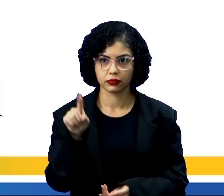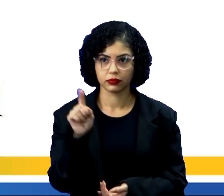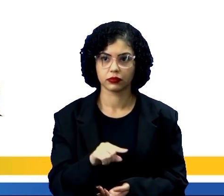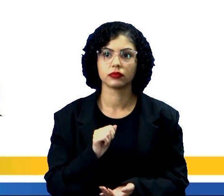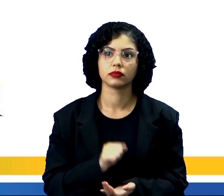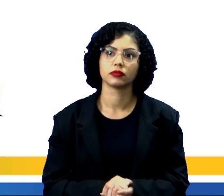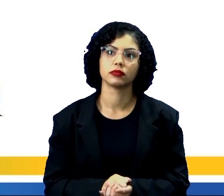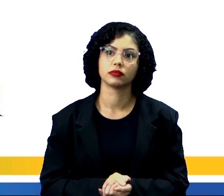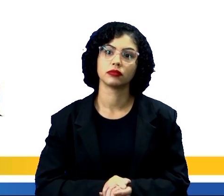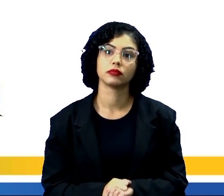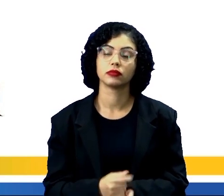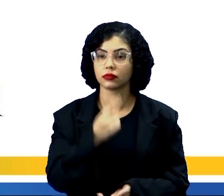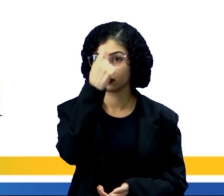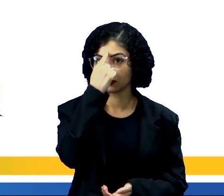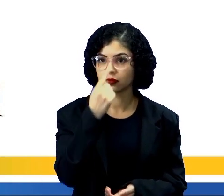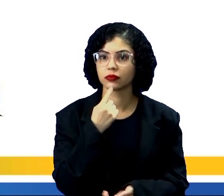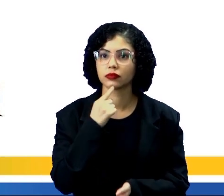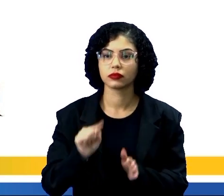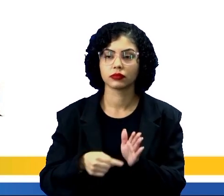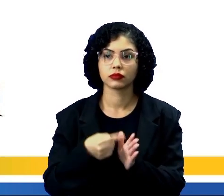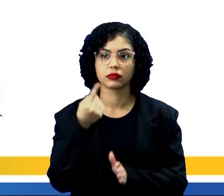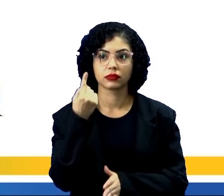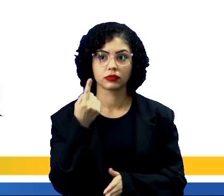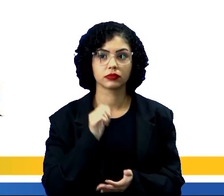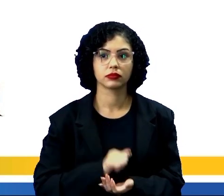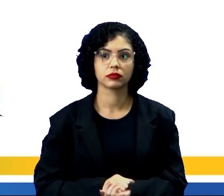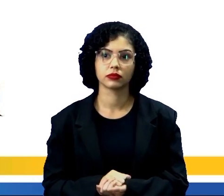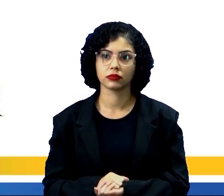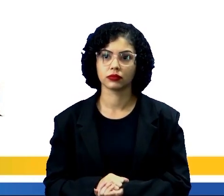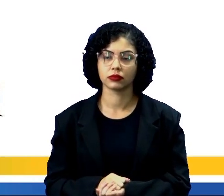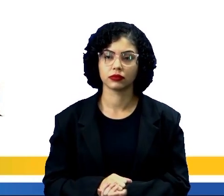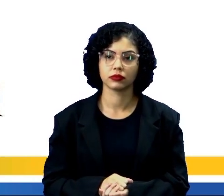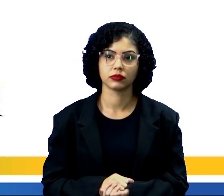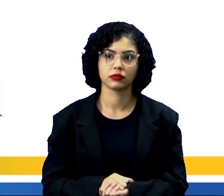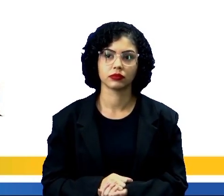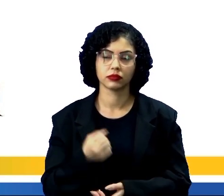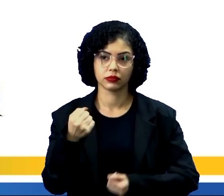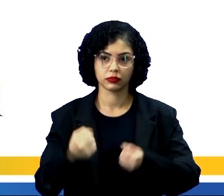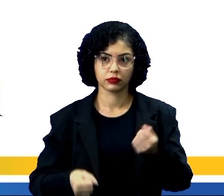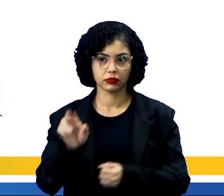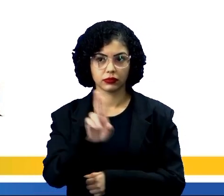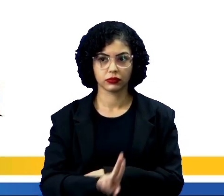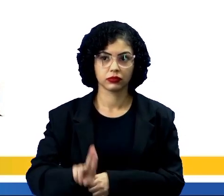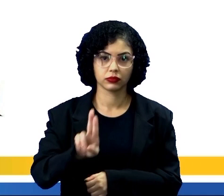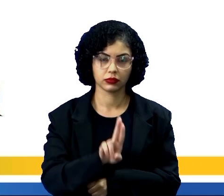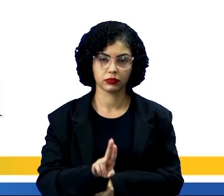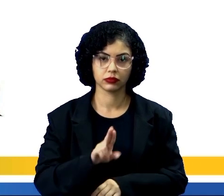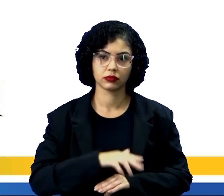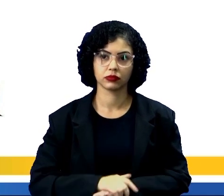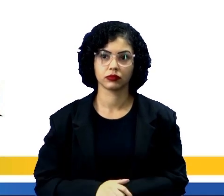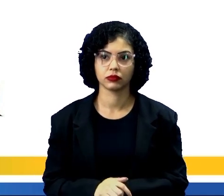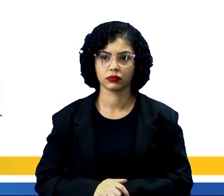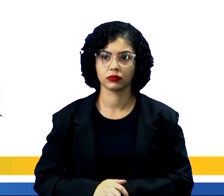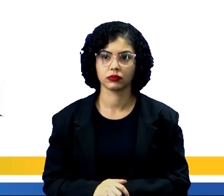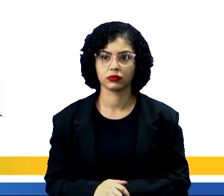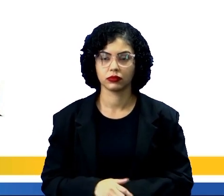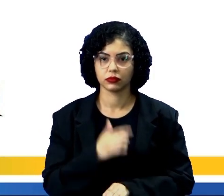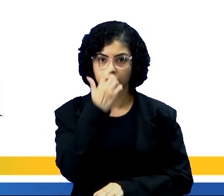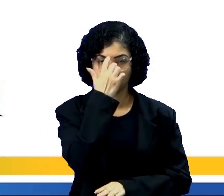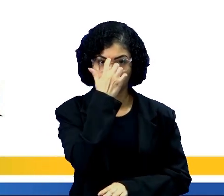Assinale com um X a imagem do primeiro meio de transporte que